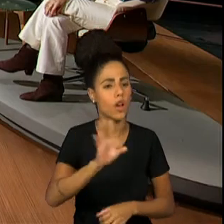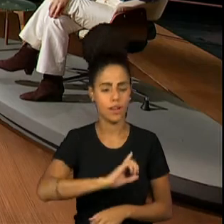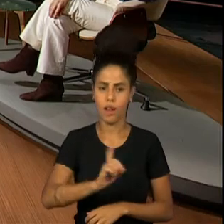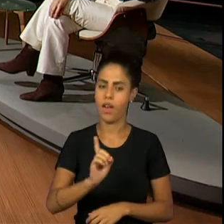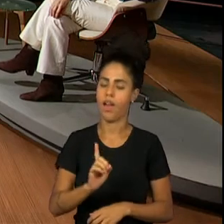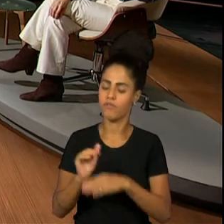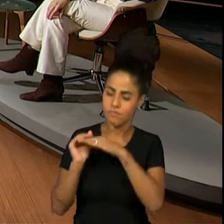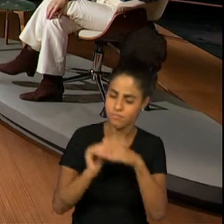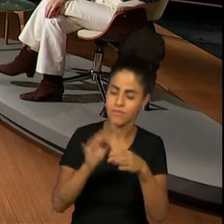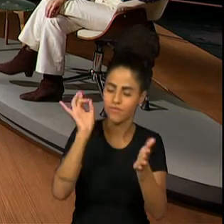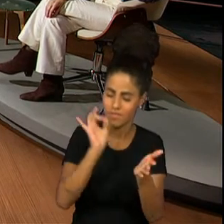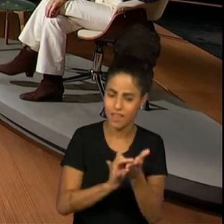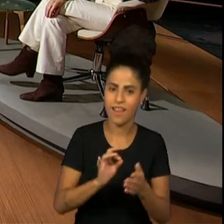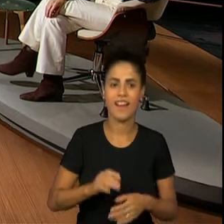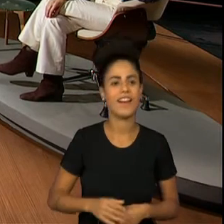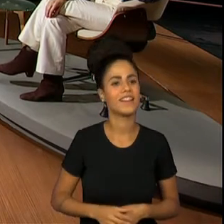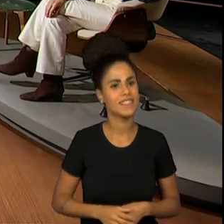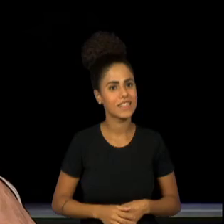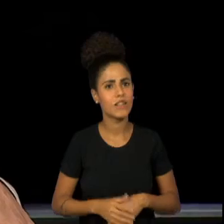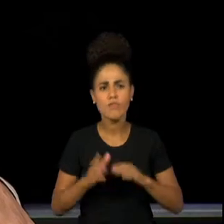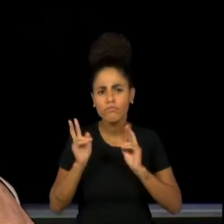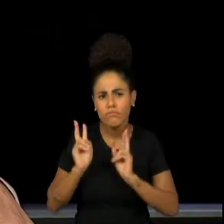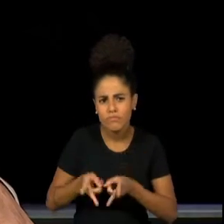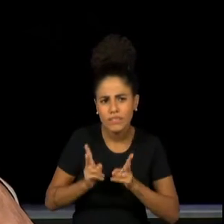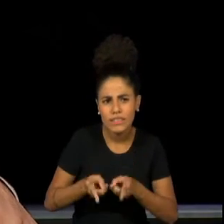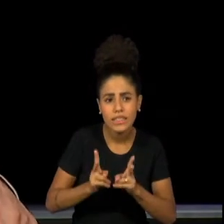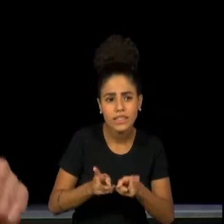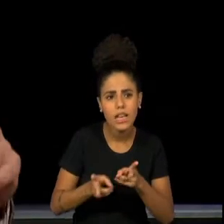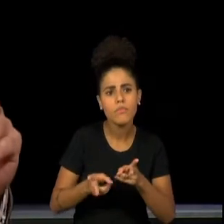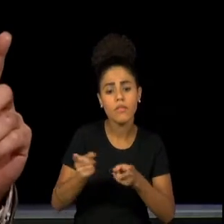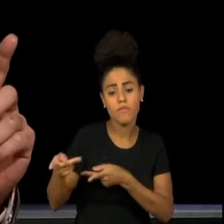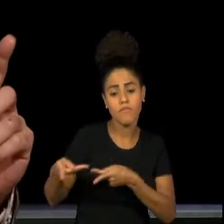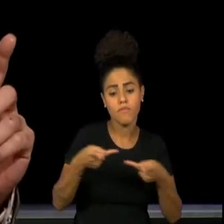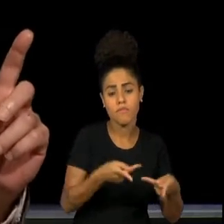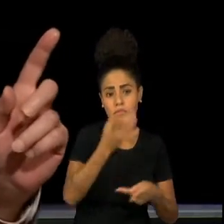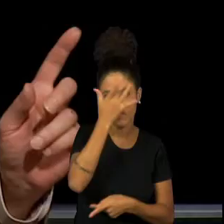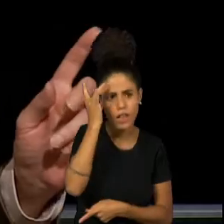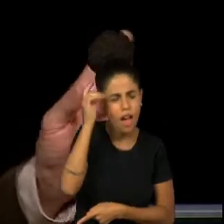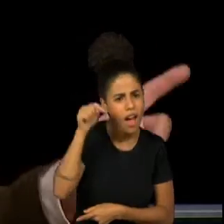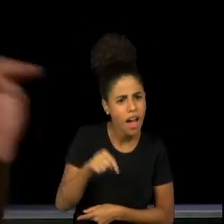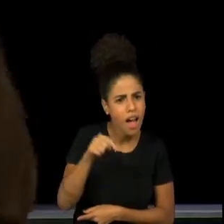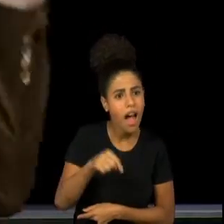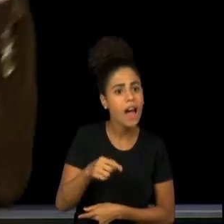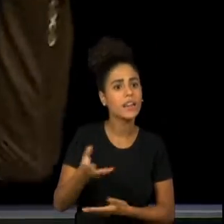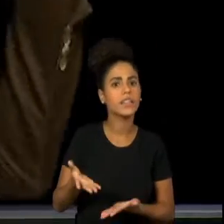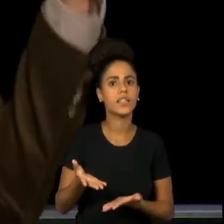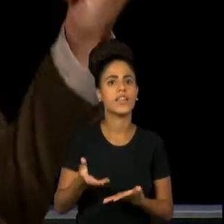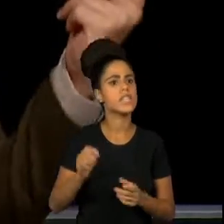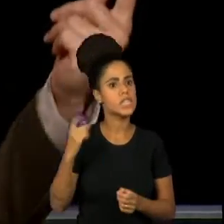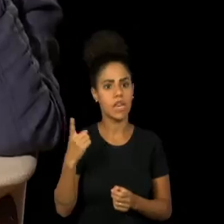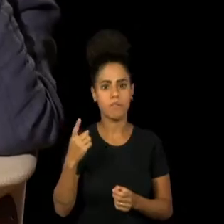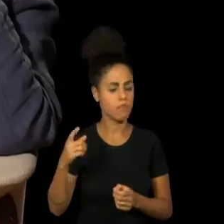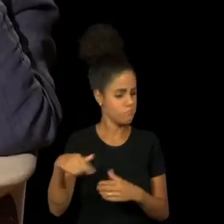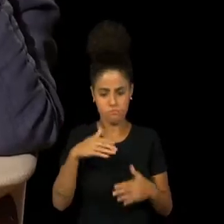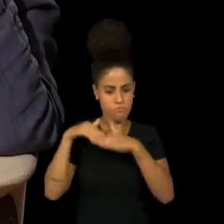né? O Cássio Escapim, quando esteve aqui no programa, ele disse que a Célia Helena, às vezes, ela virava na giraia.